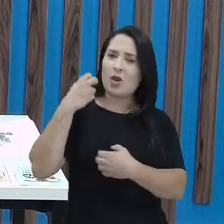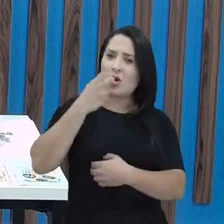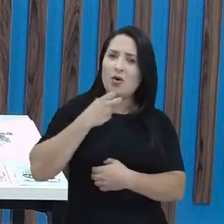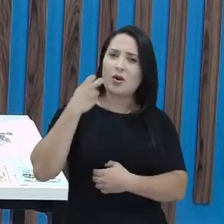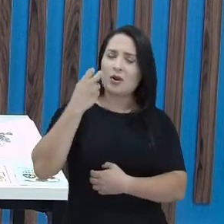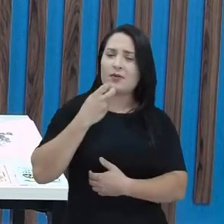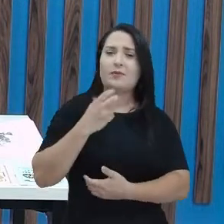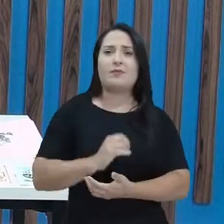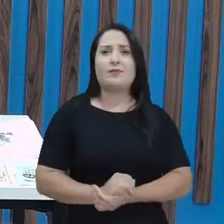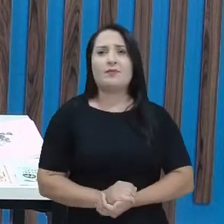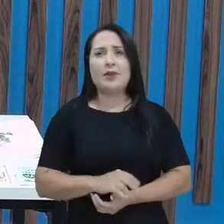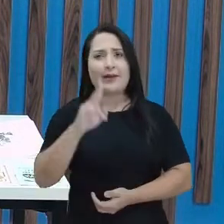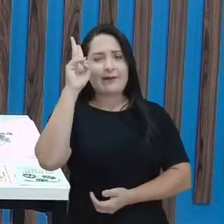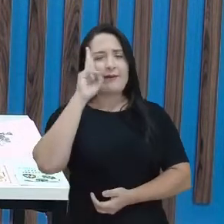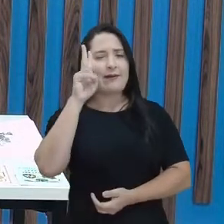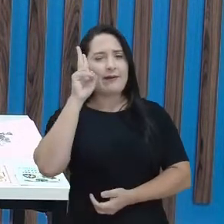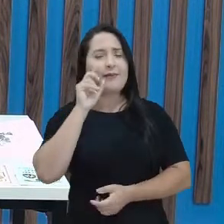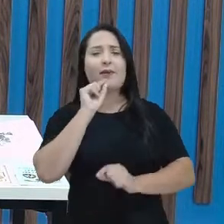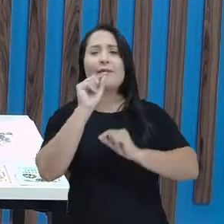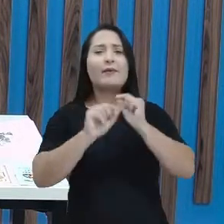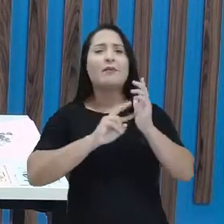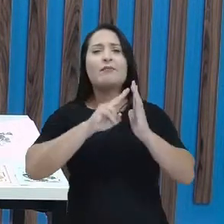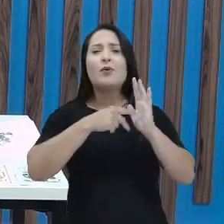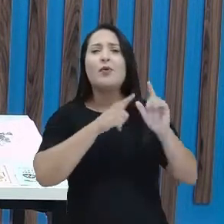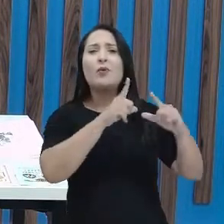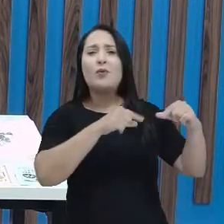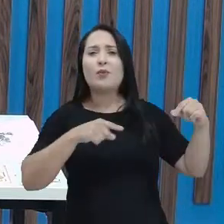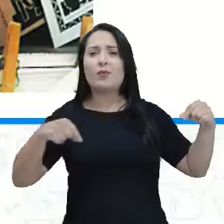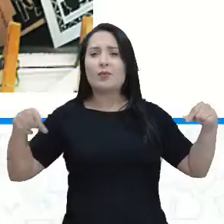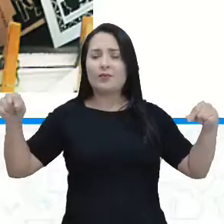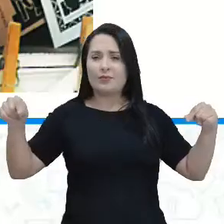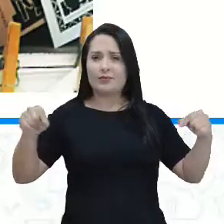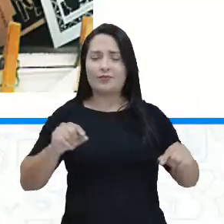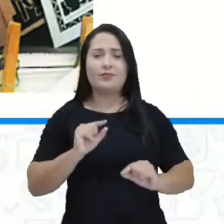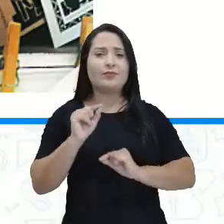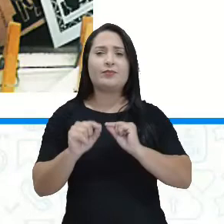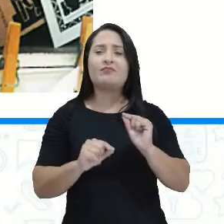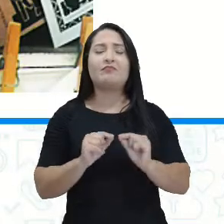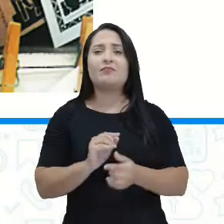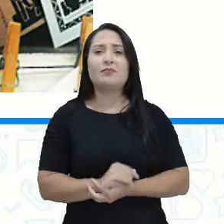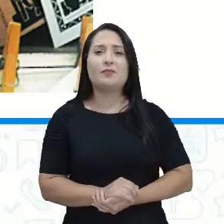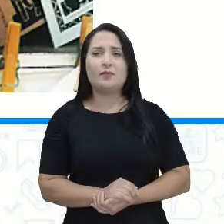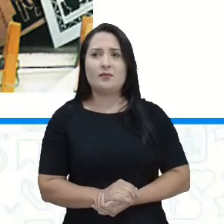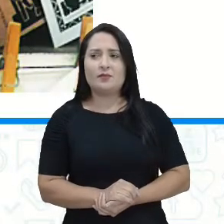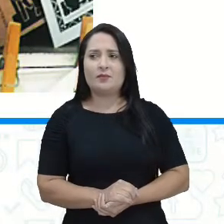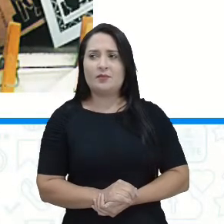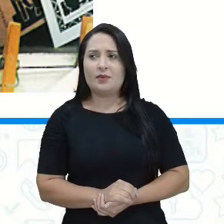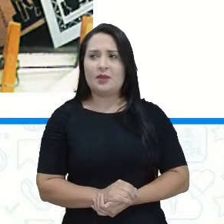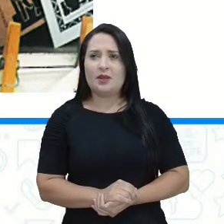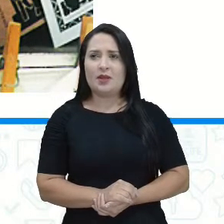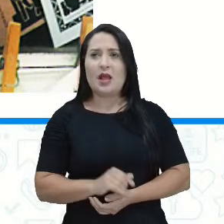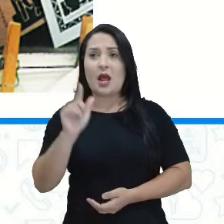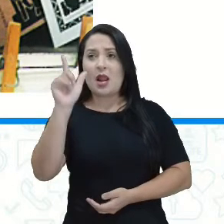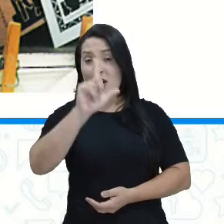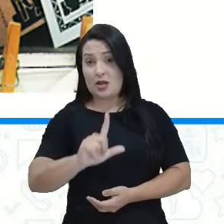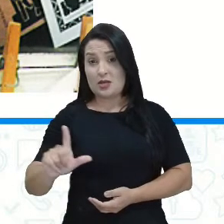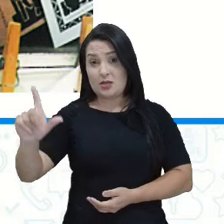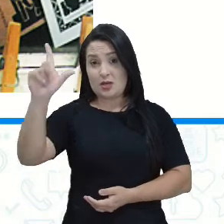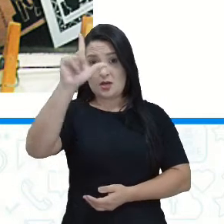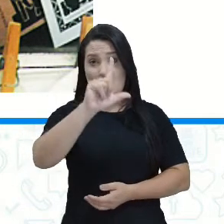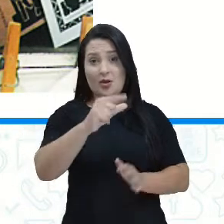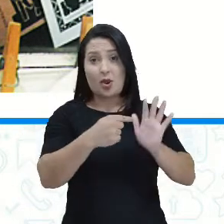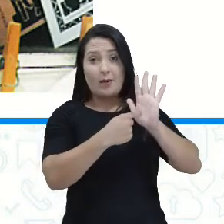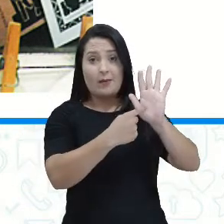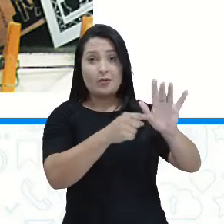certo? Vamos relembrar o que é cordel? Cordel, gente, nada mais é do que essa literatura que está aparecendo